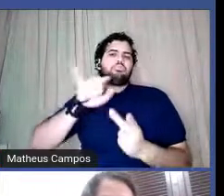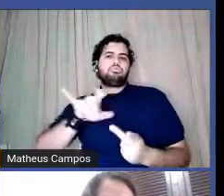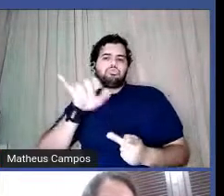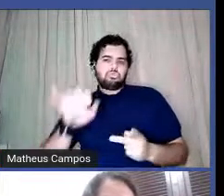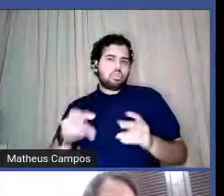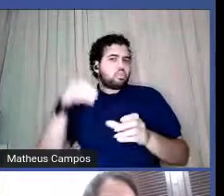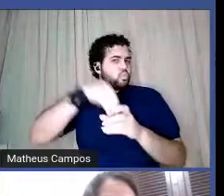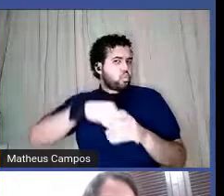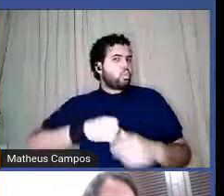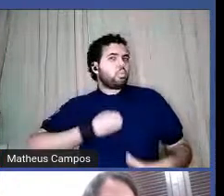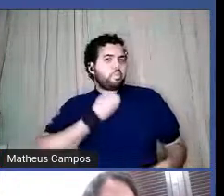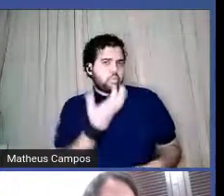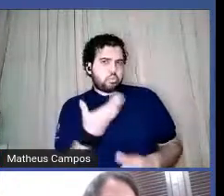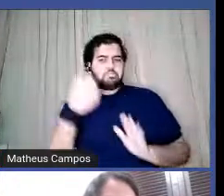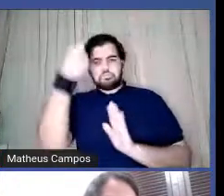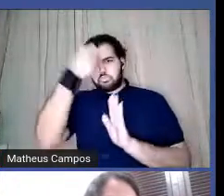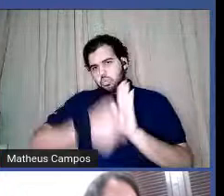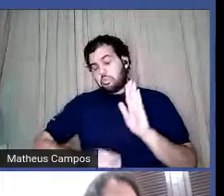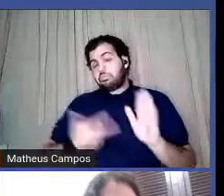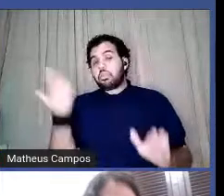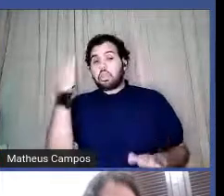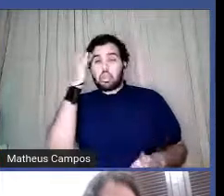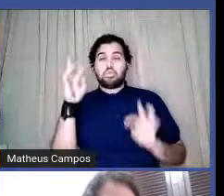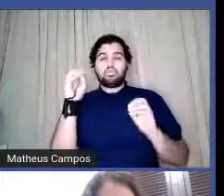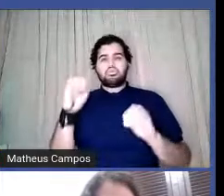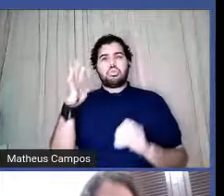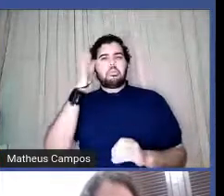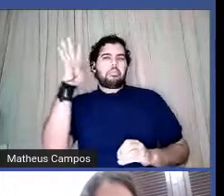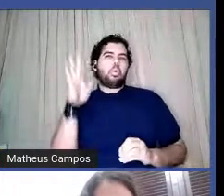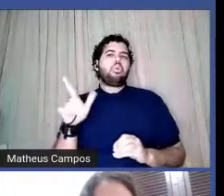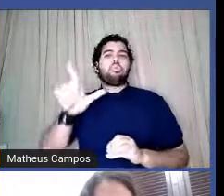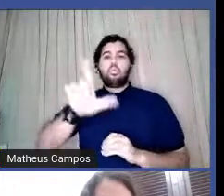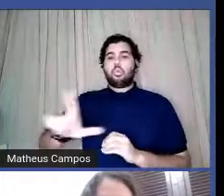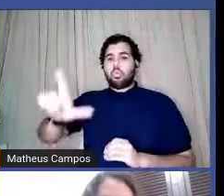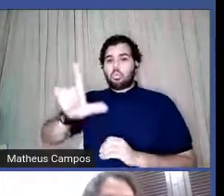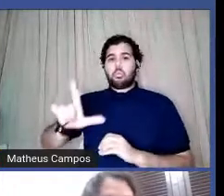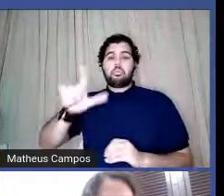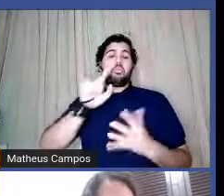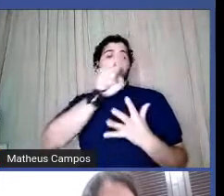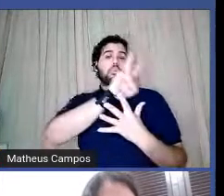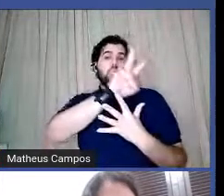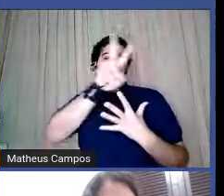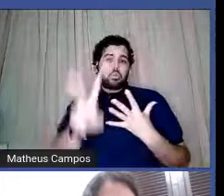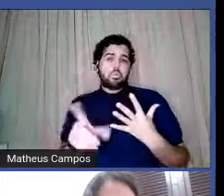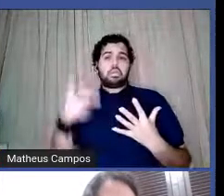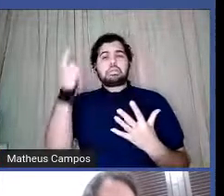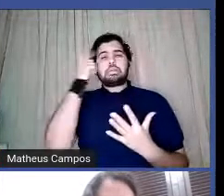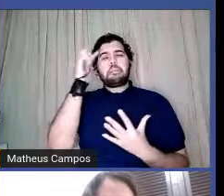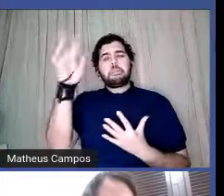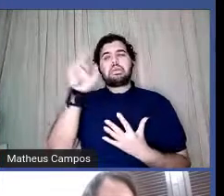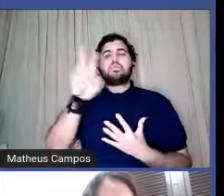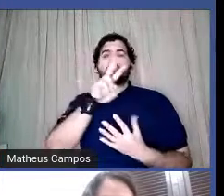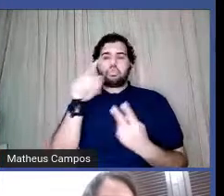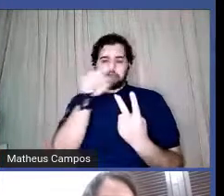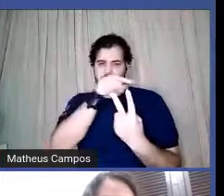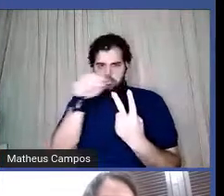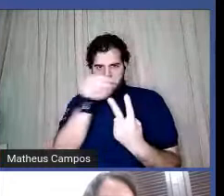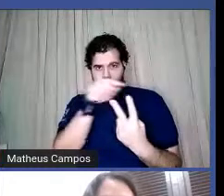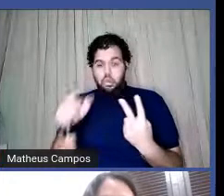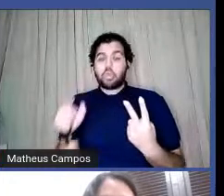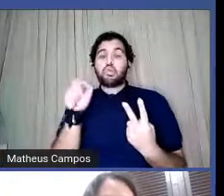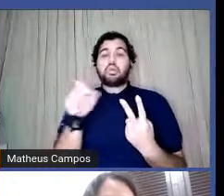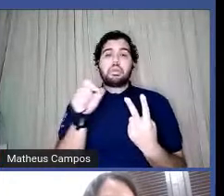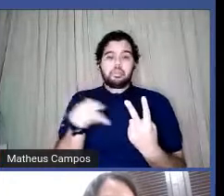Então, eu acho que quando a gente pensa em uma literatura de alternativas, a gente pensa em duas coisas. A primeira